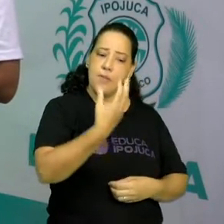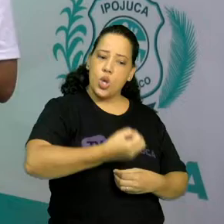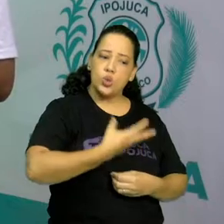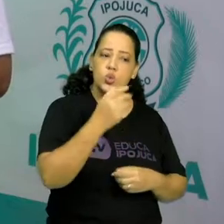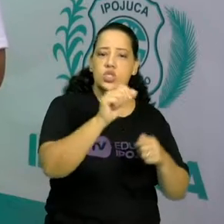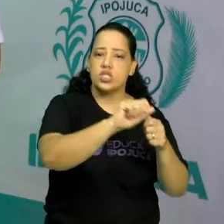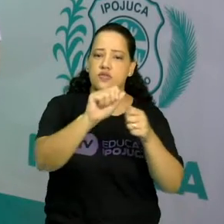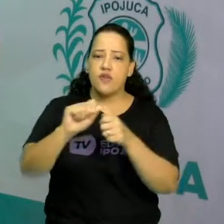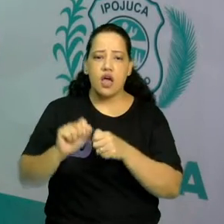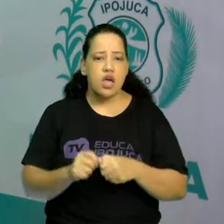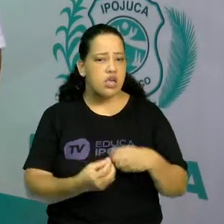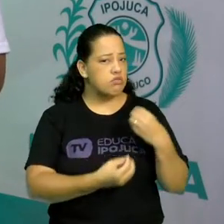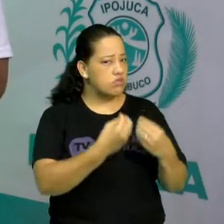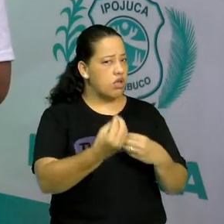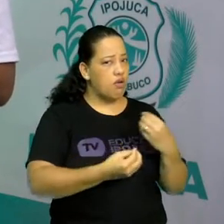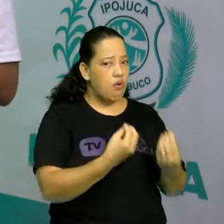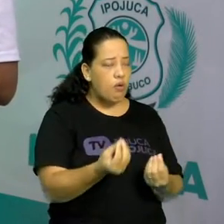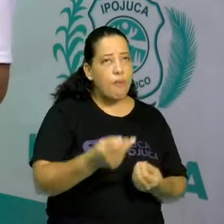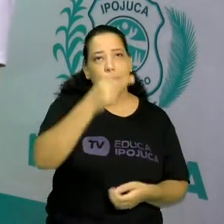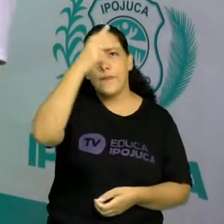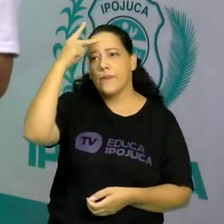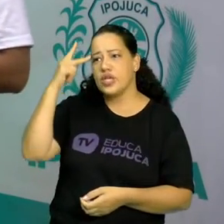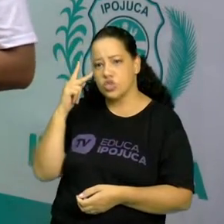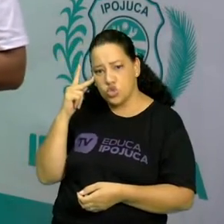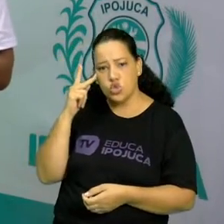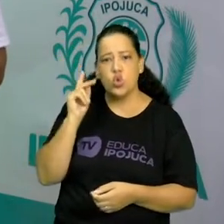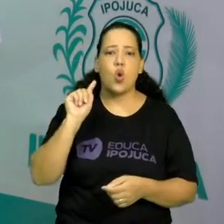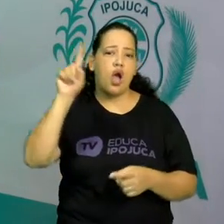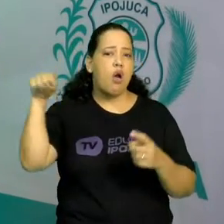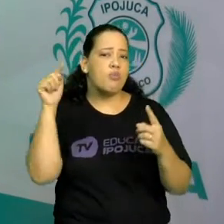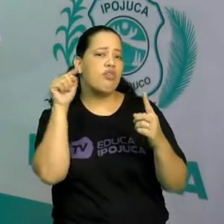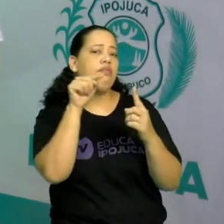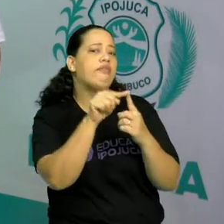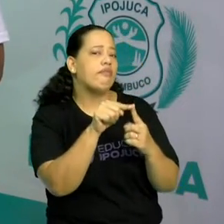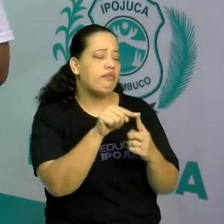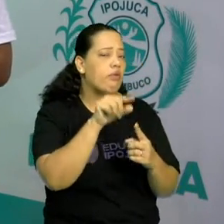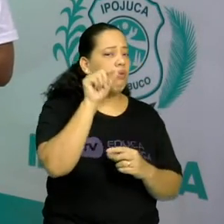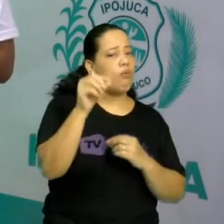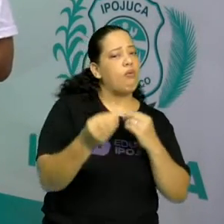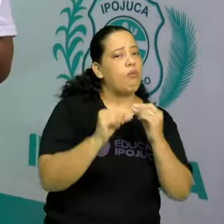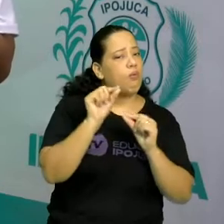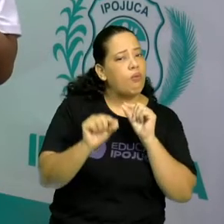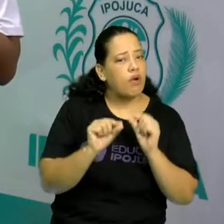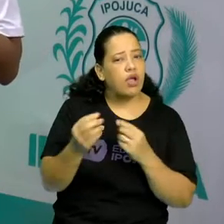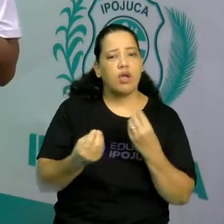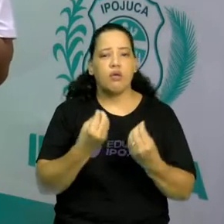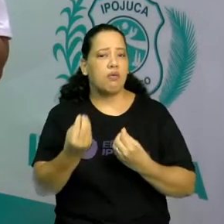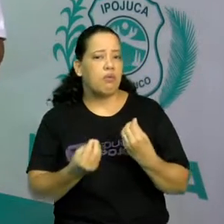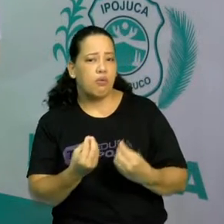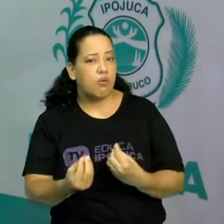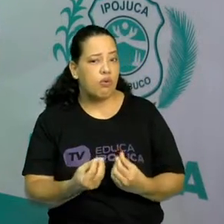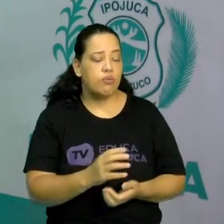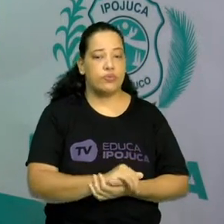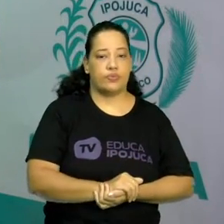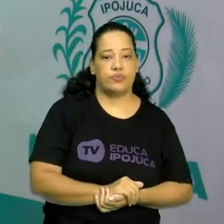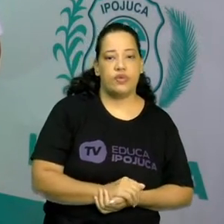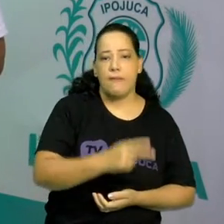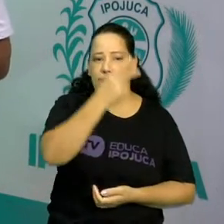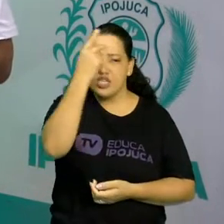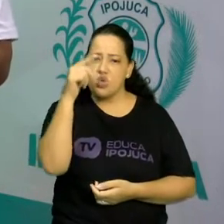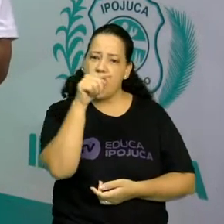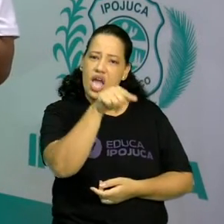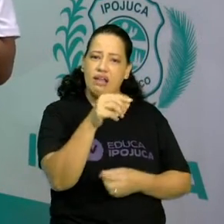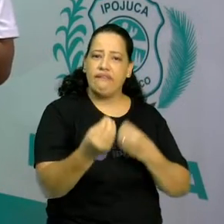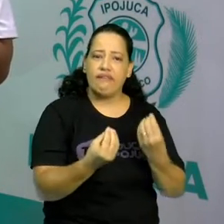quem os produzem e a quem se destina. E aí vamos trabalhar os gêneros textuais, que a gente lida com ele no dia a